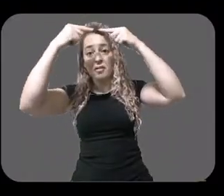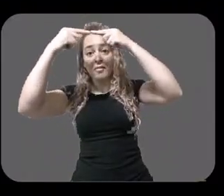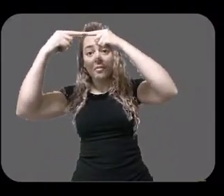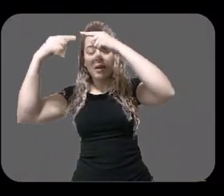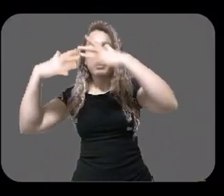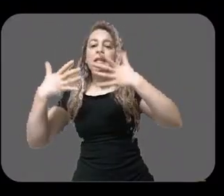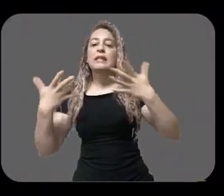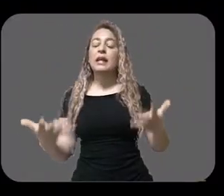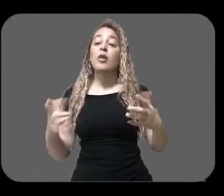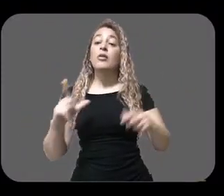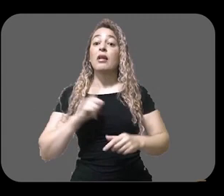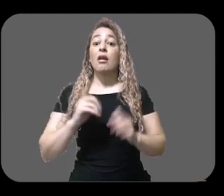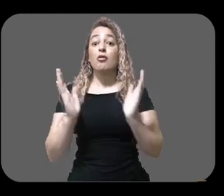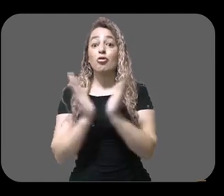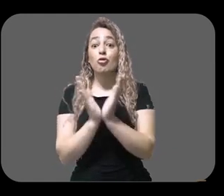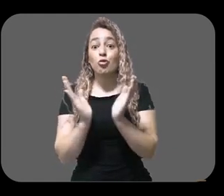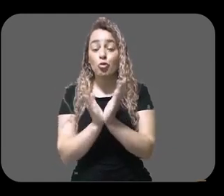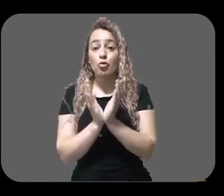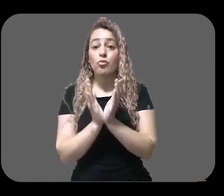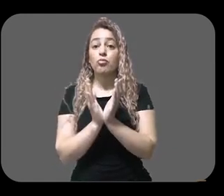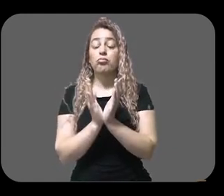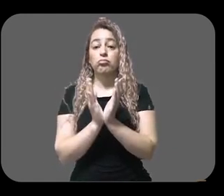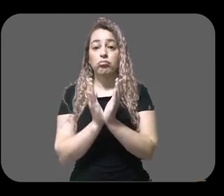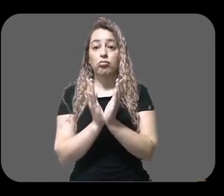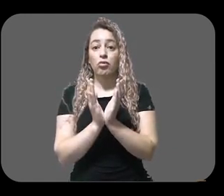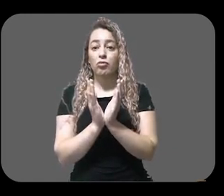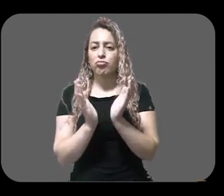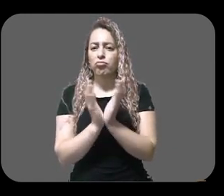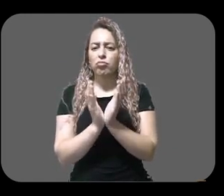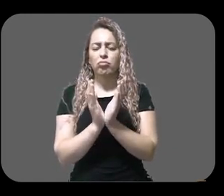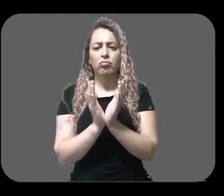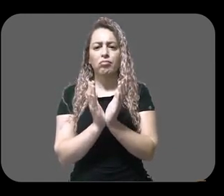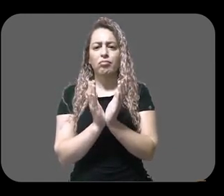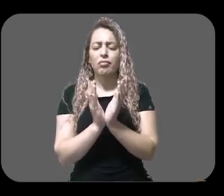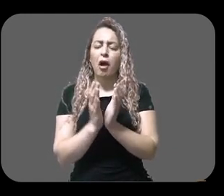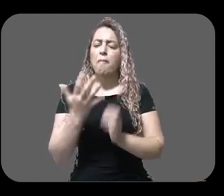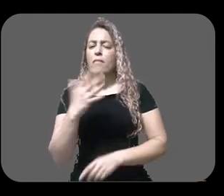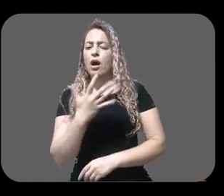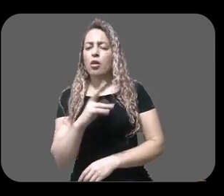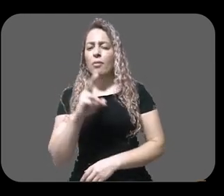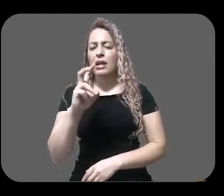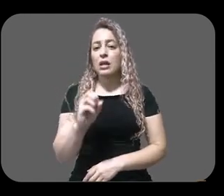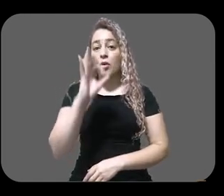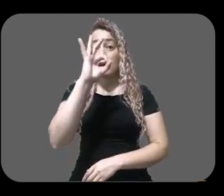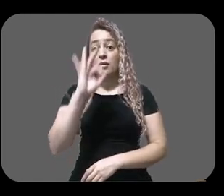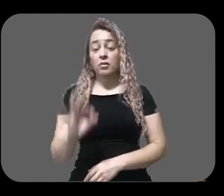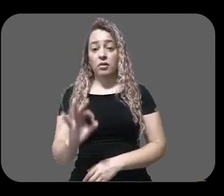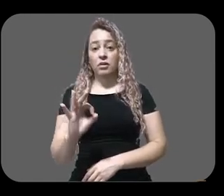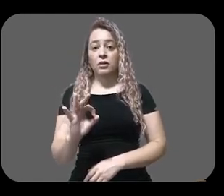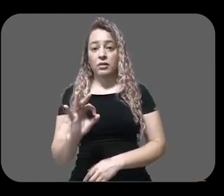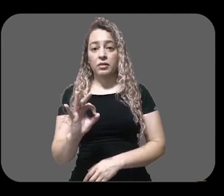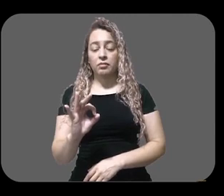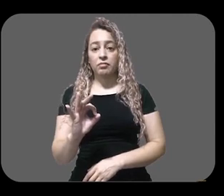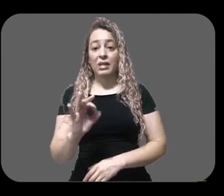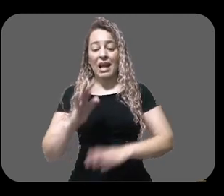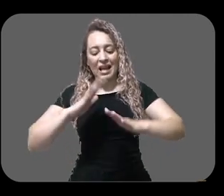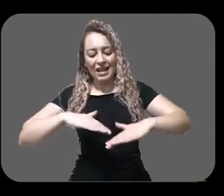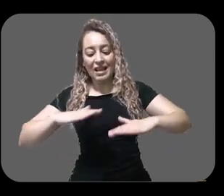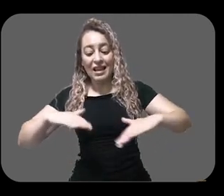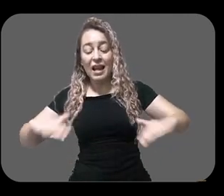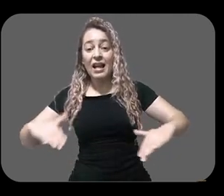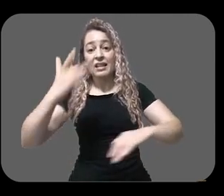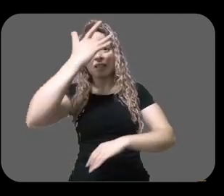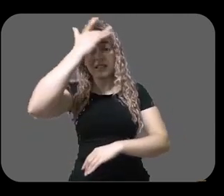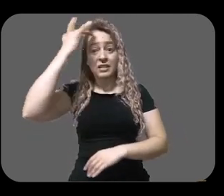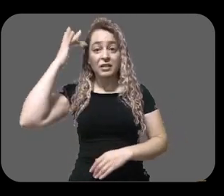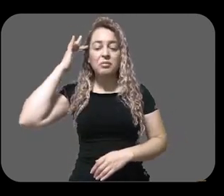grande, que nós sabemos que é de pelo menos 50%, que são crianças e pessoas